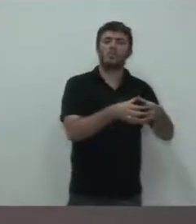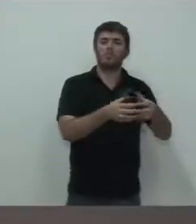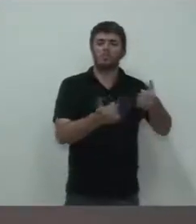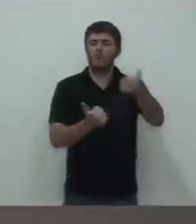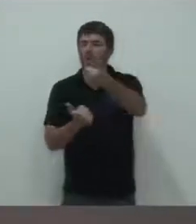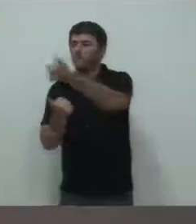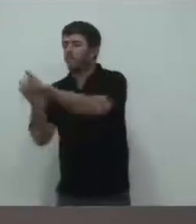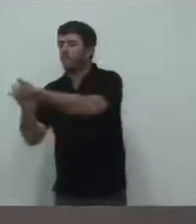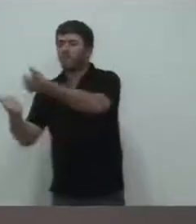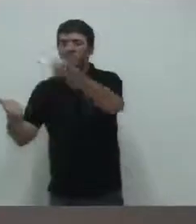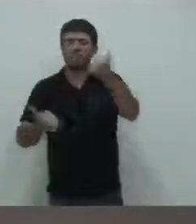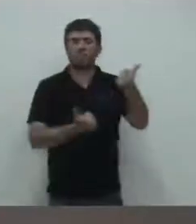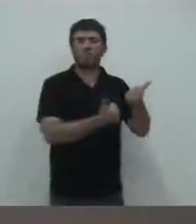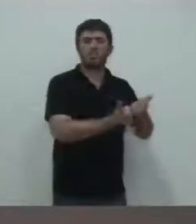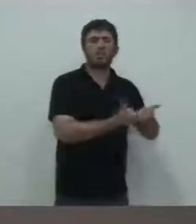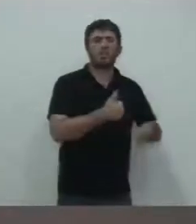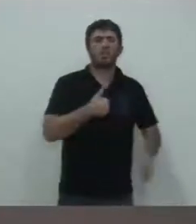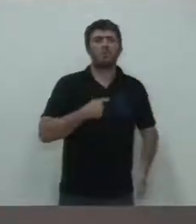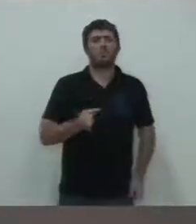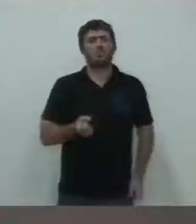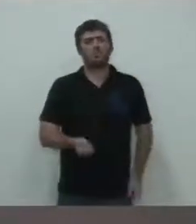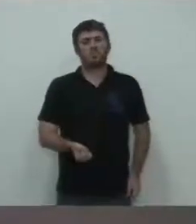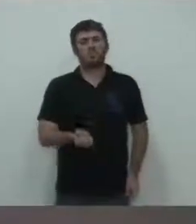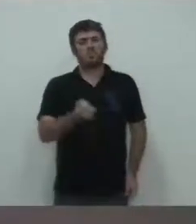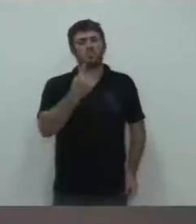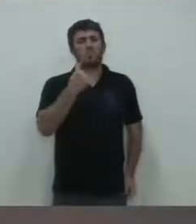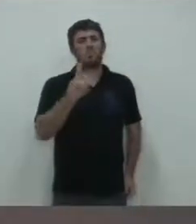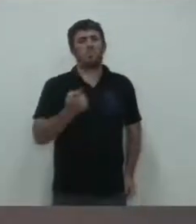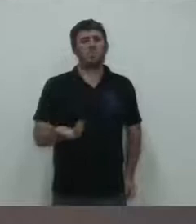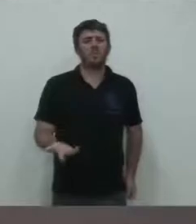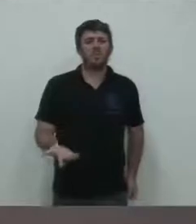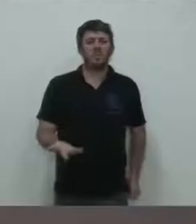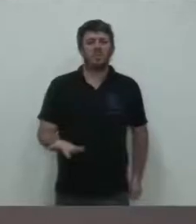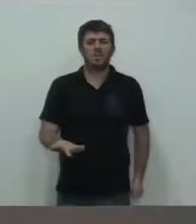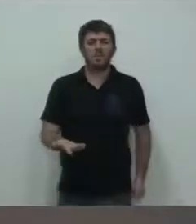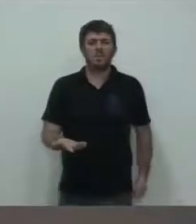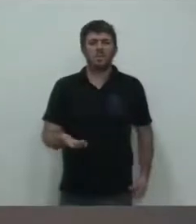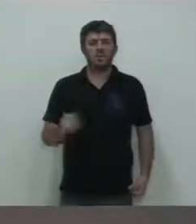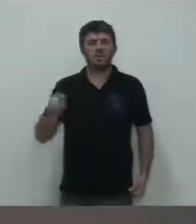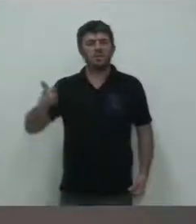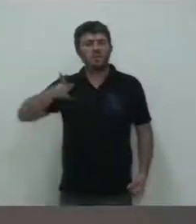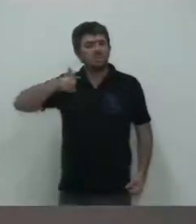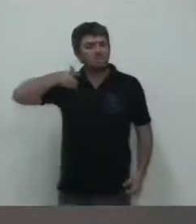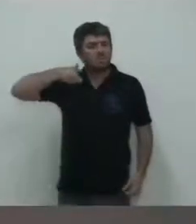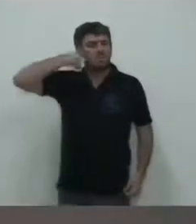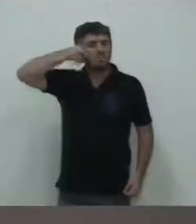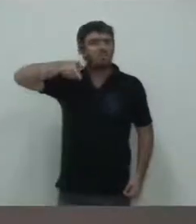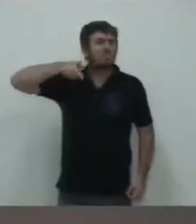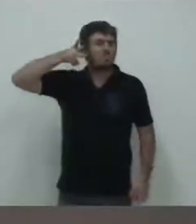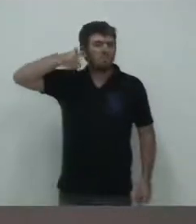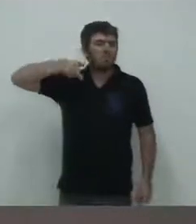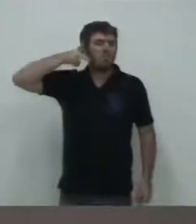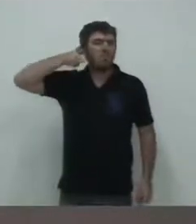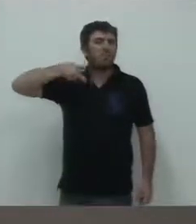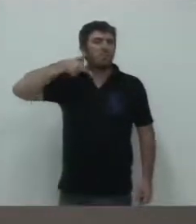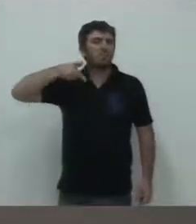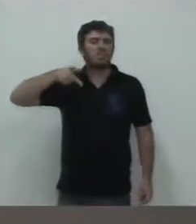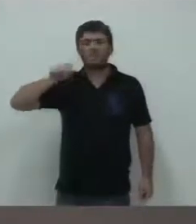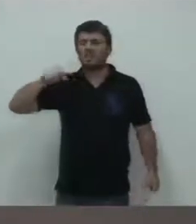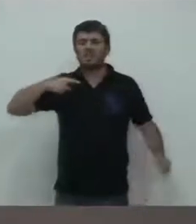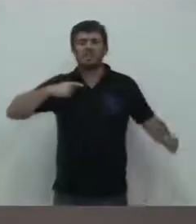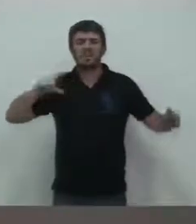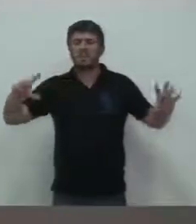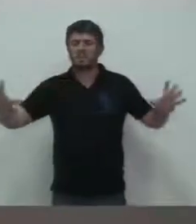Olha que coisa estranha, né? Essa política, né? Que... Não sei do que... O que envolve essas